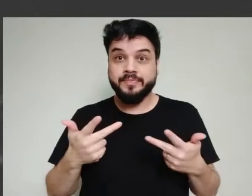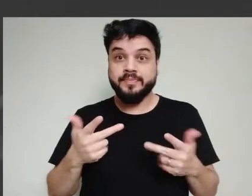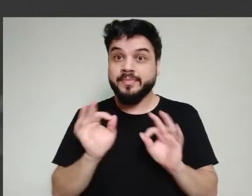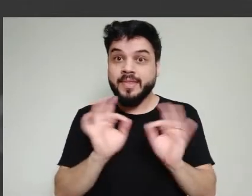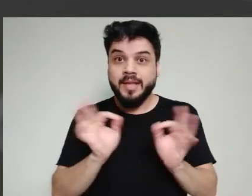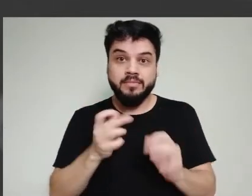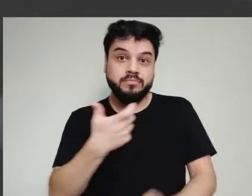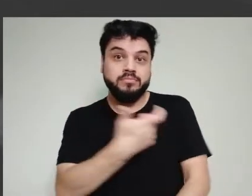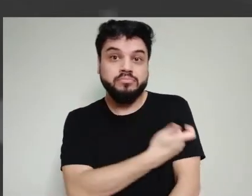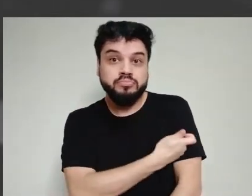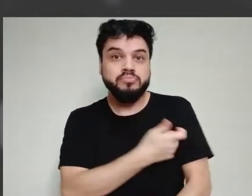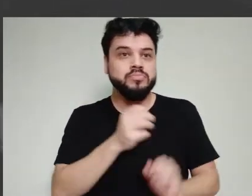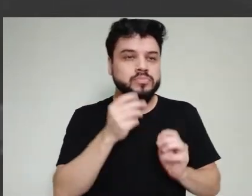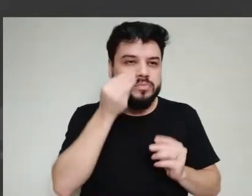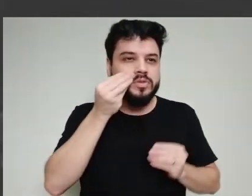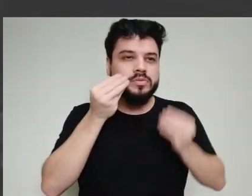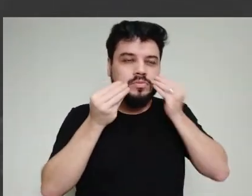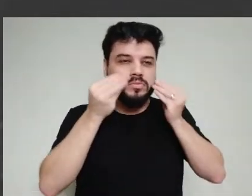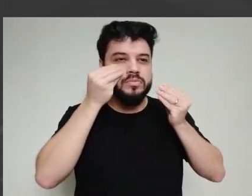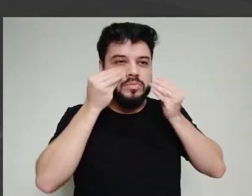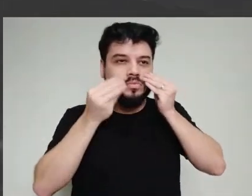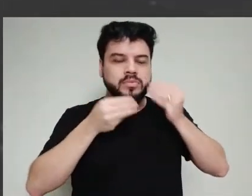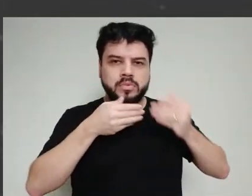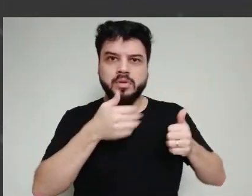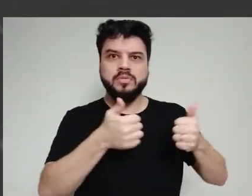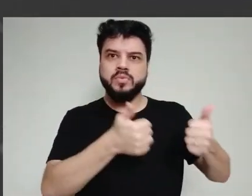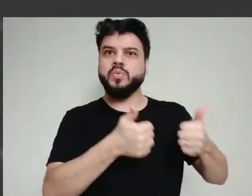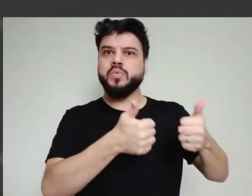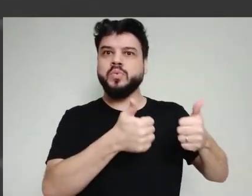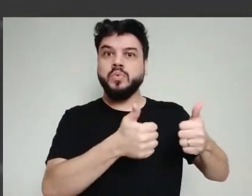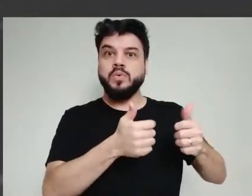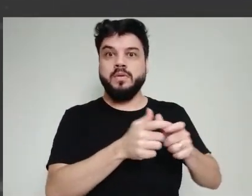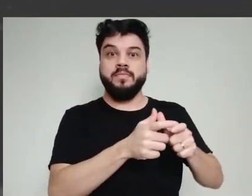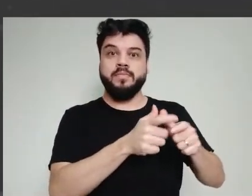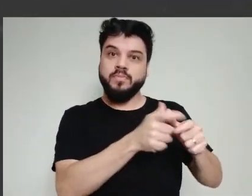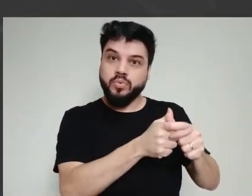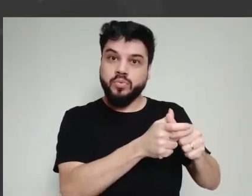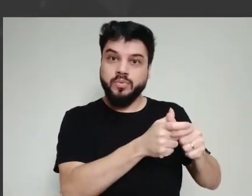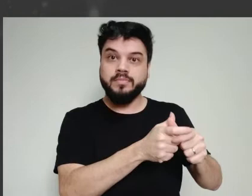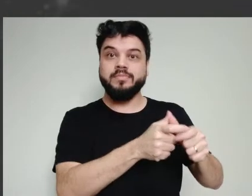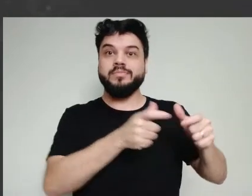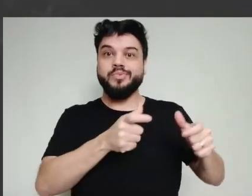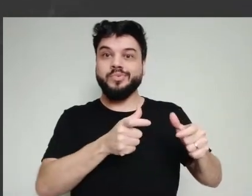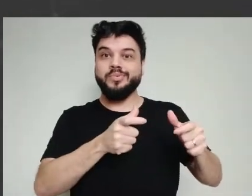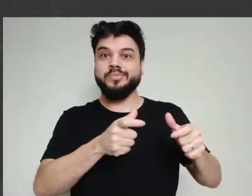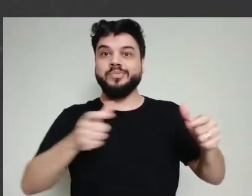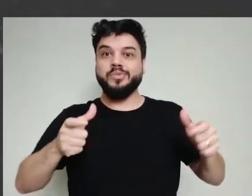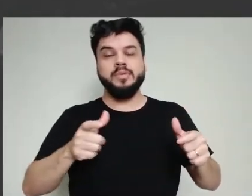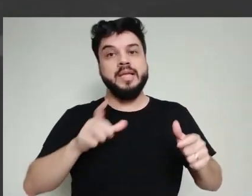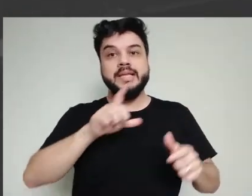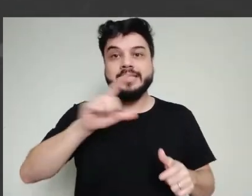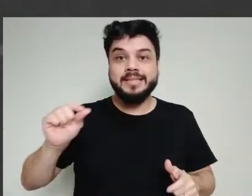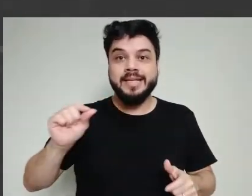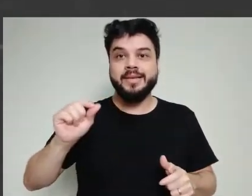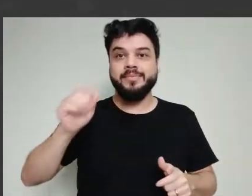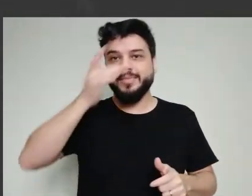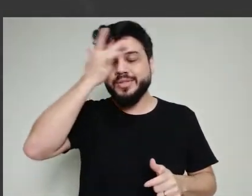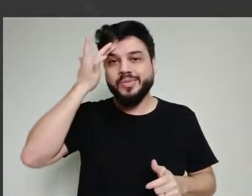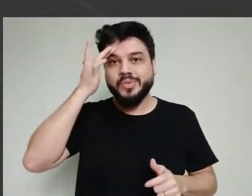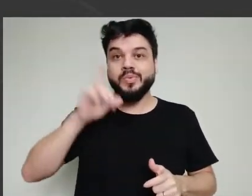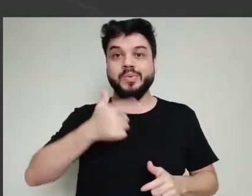Não deu nada? Está tudo certo? A gente consegue avançar para um grupo maior de pessoas. Aí a gente pode testar em 100 pessoas, 200